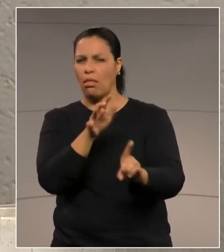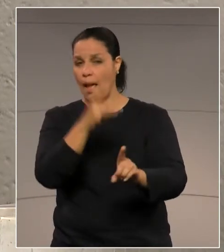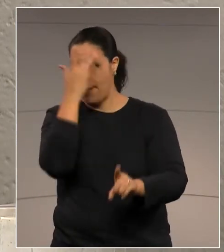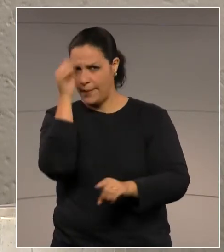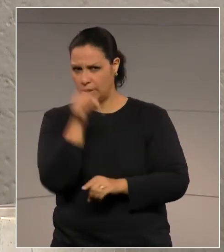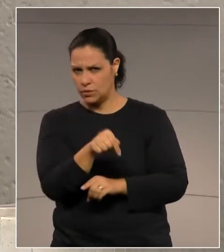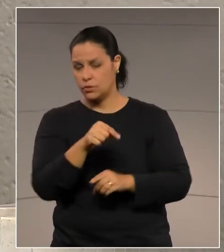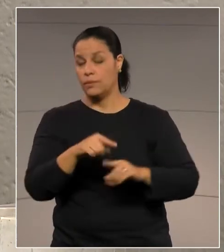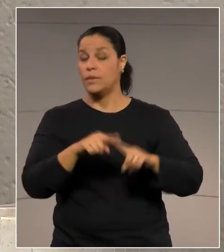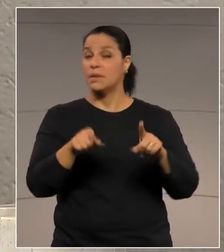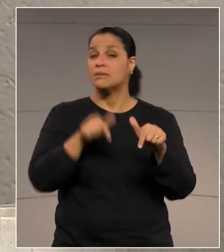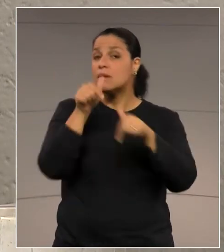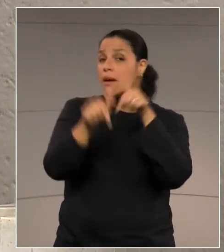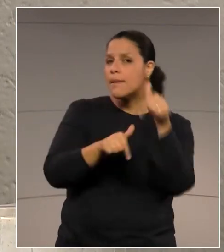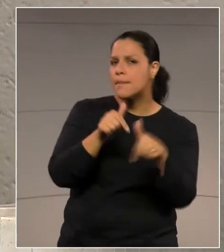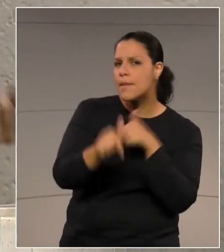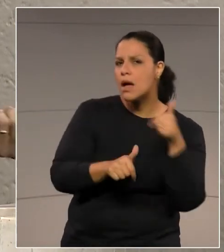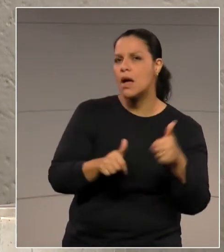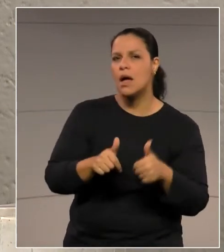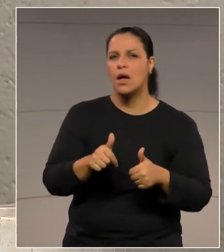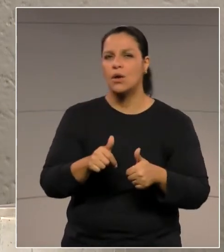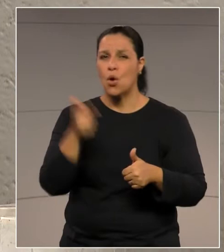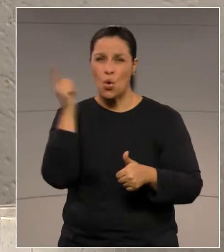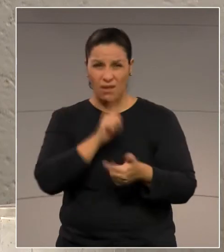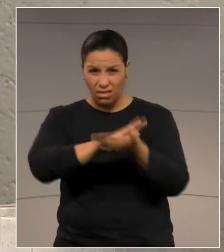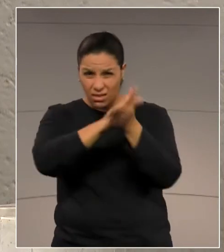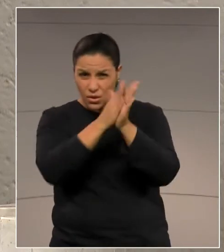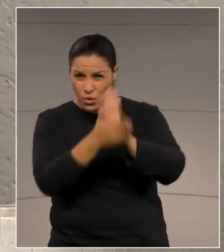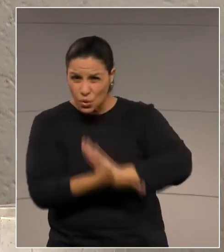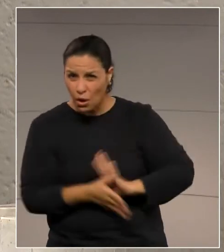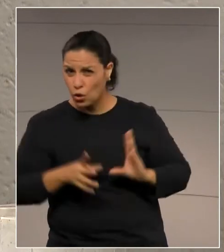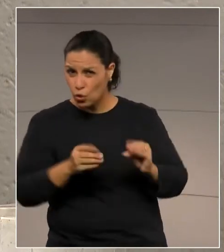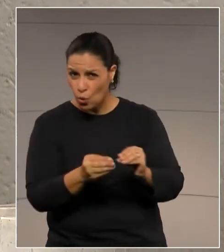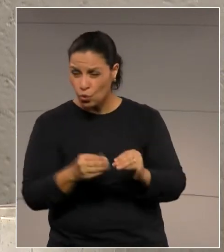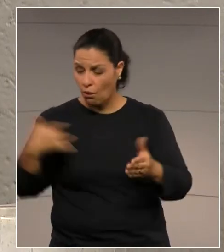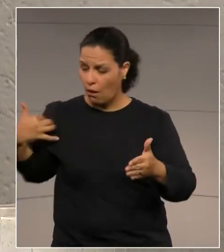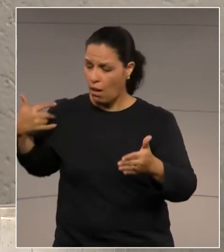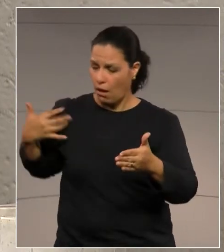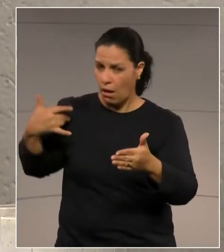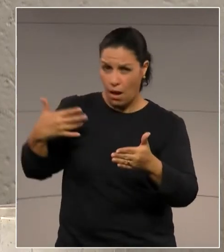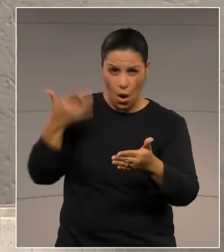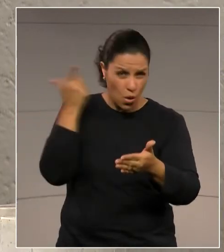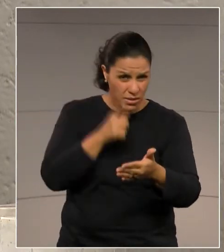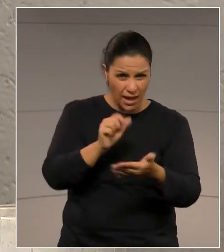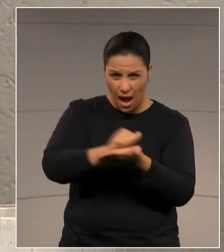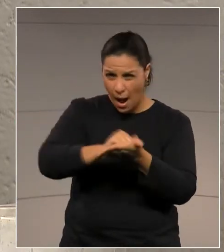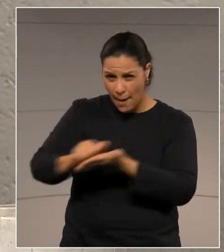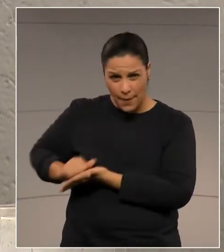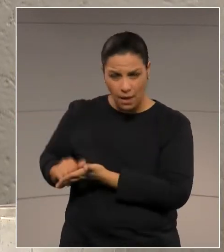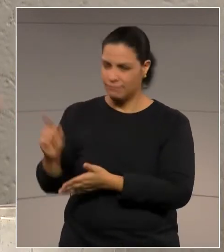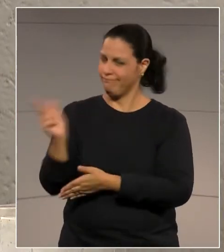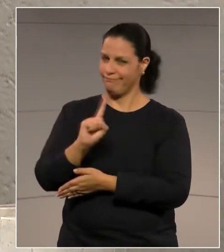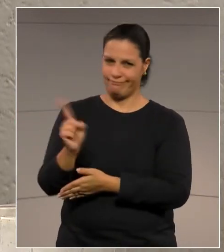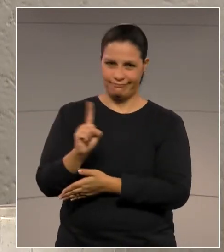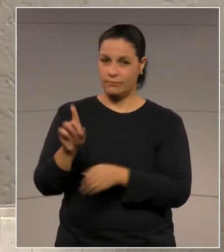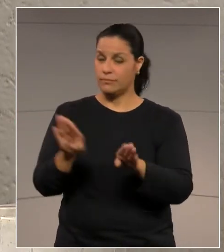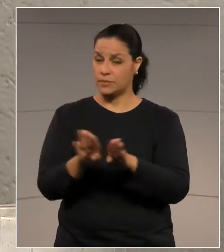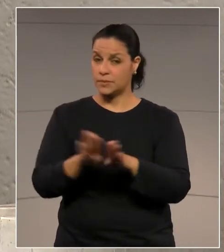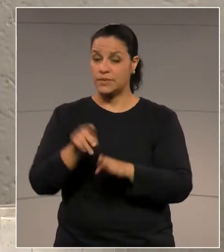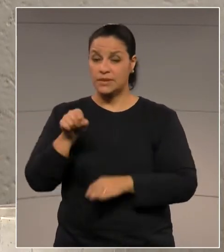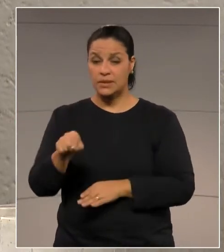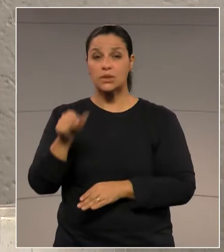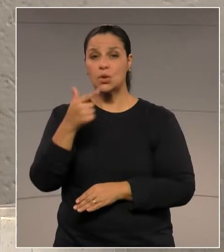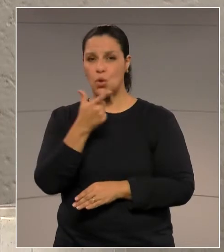Só que trabalho não se destrói, legado não se destrói. Tanto que, depois, o